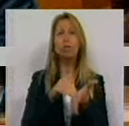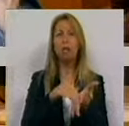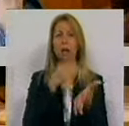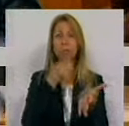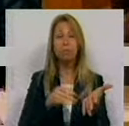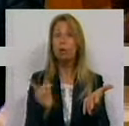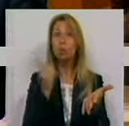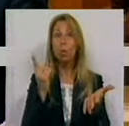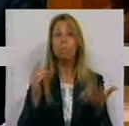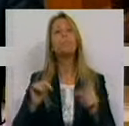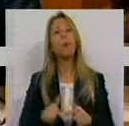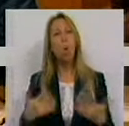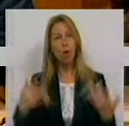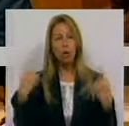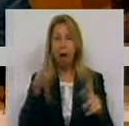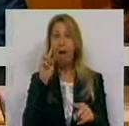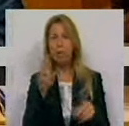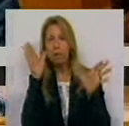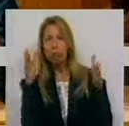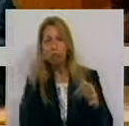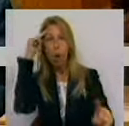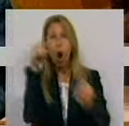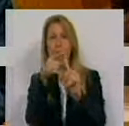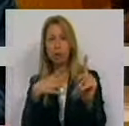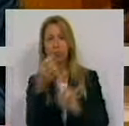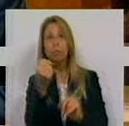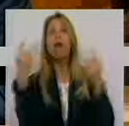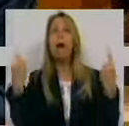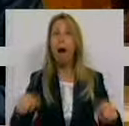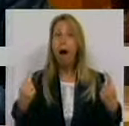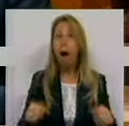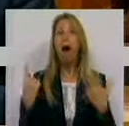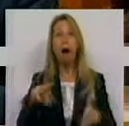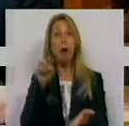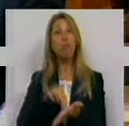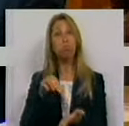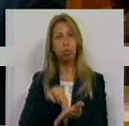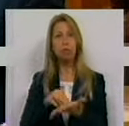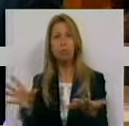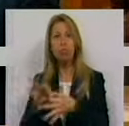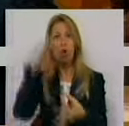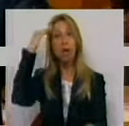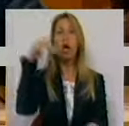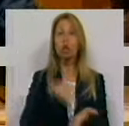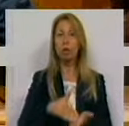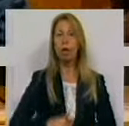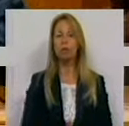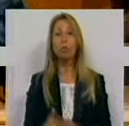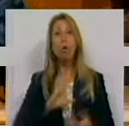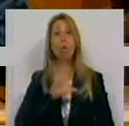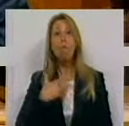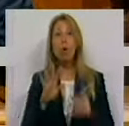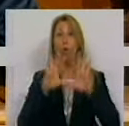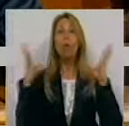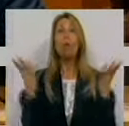Hoje há uma visão centrada nos fins. Hoje há um posicionamento centrado nos resultados. No mundo global,